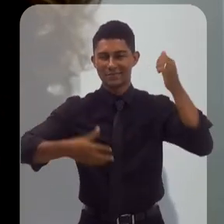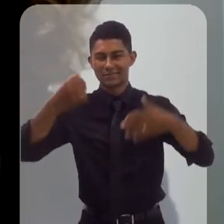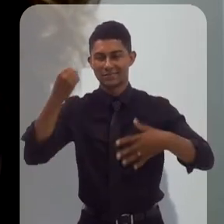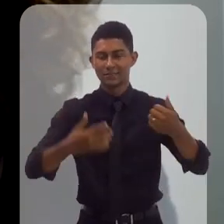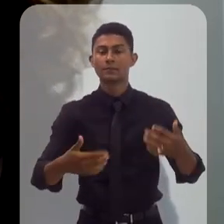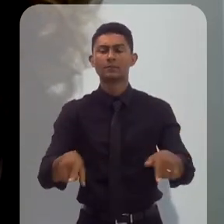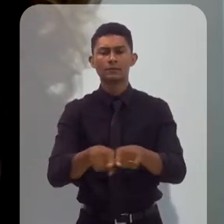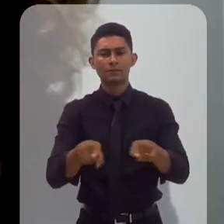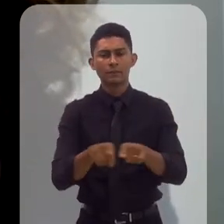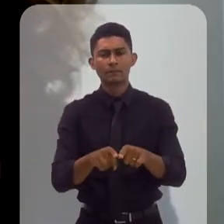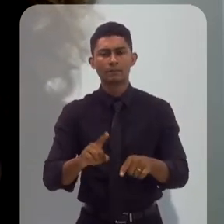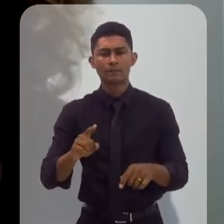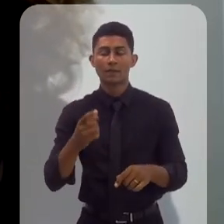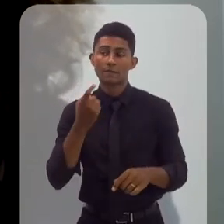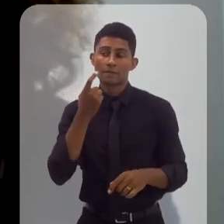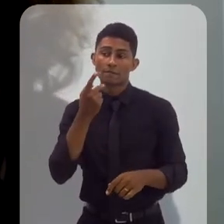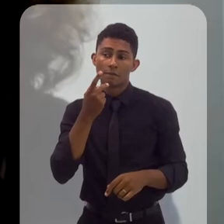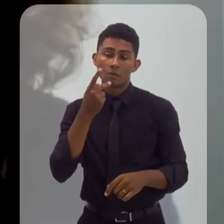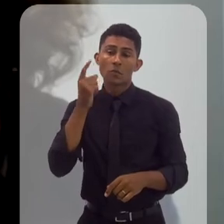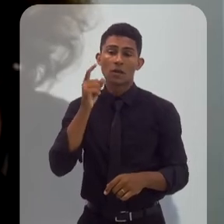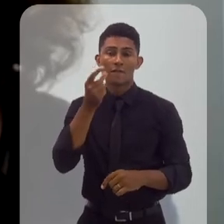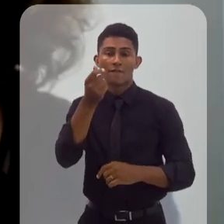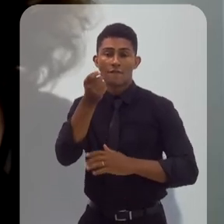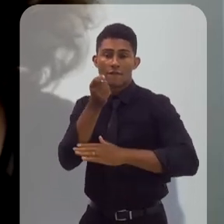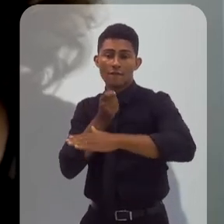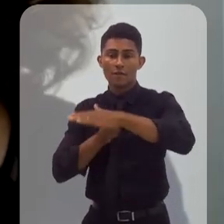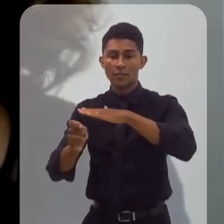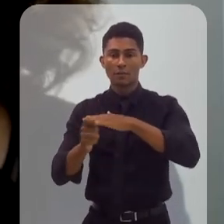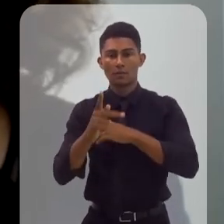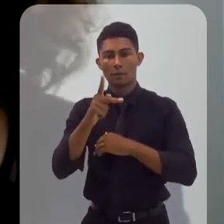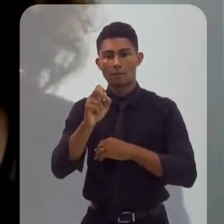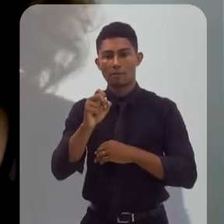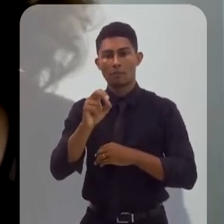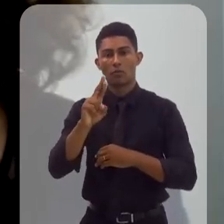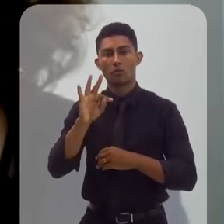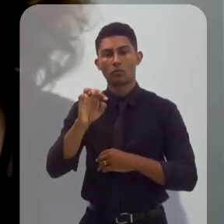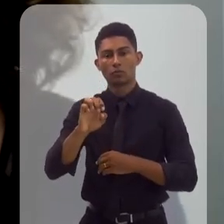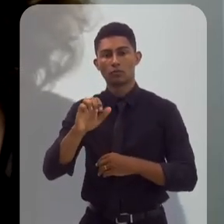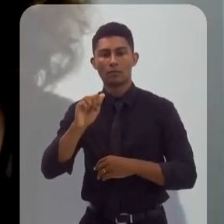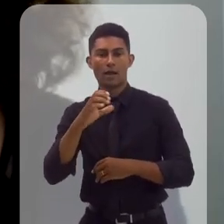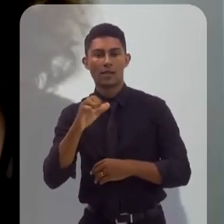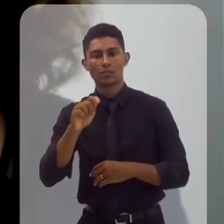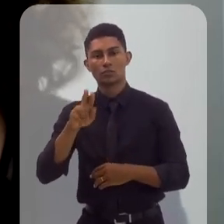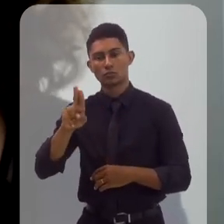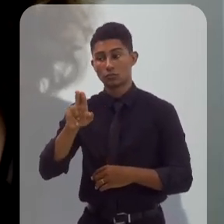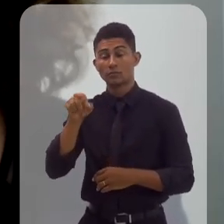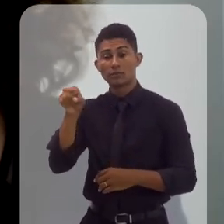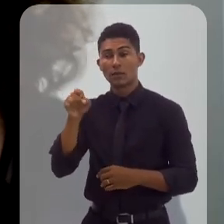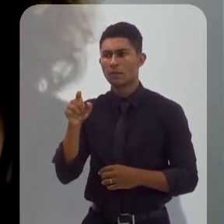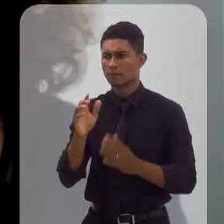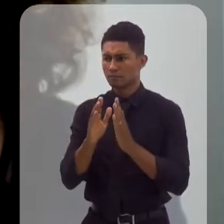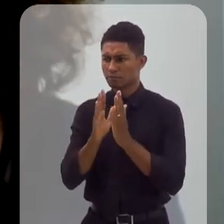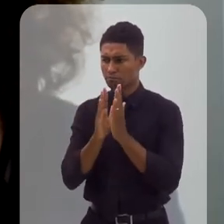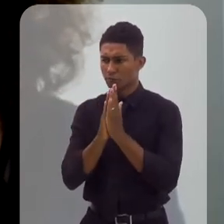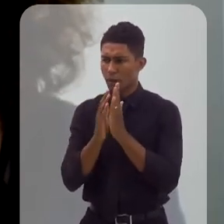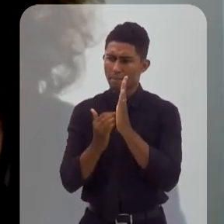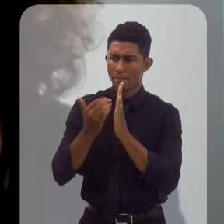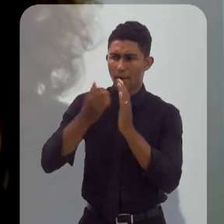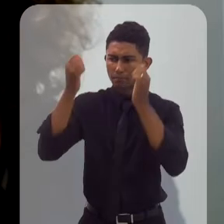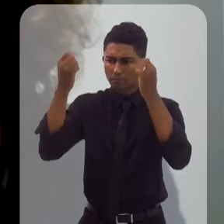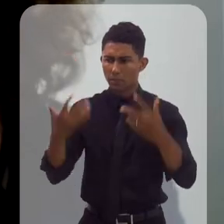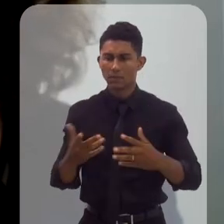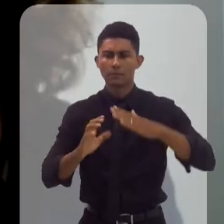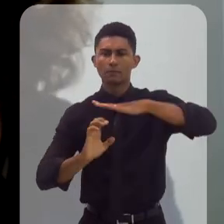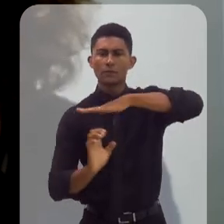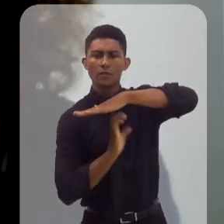também das perspectivas de investimento no Porto do Açú. Queria que o Eduardo falasse um pouquinho sobre isso, Eduardo. O já está aí no panorama